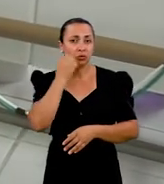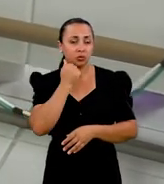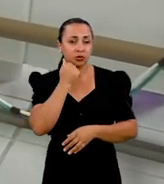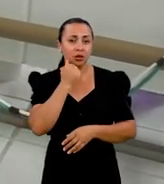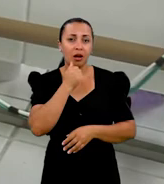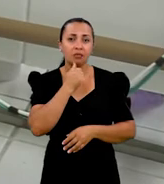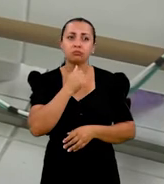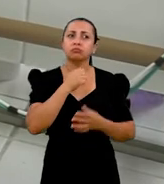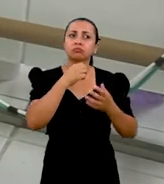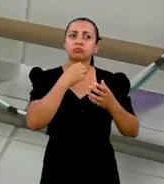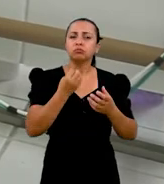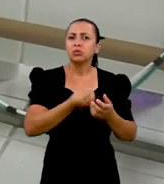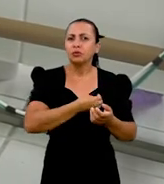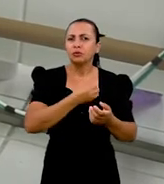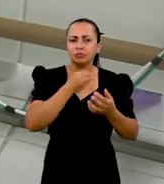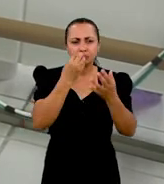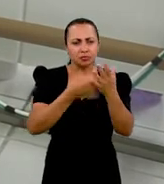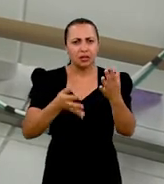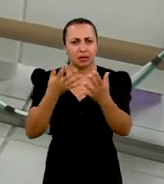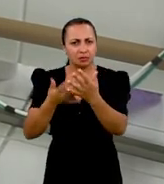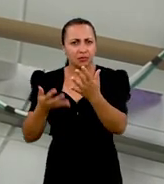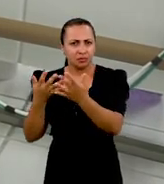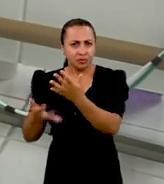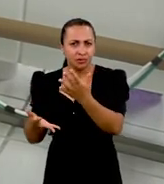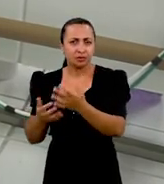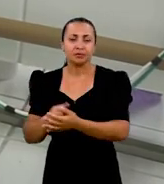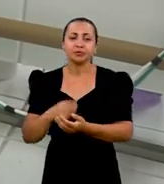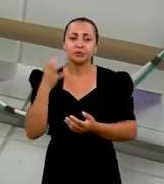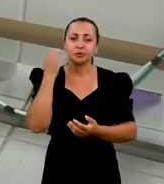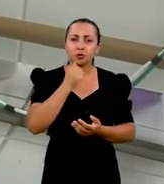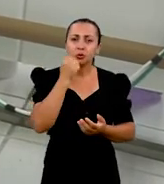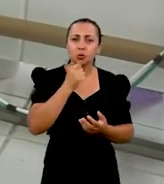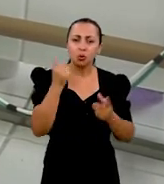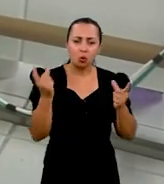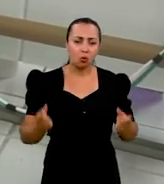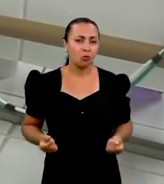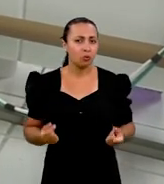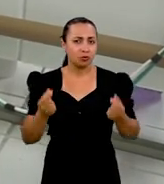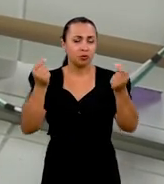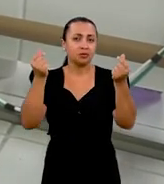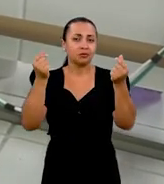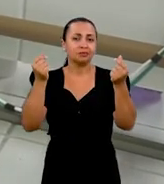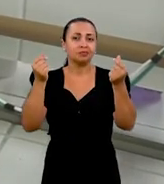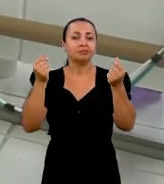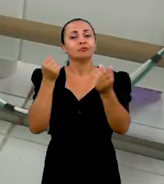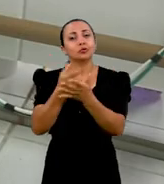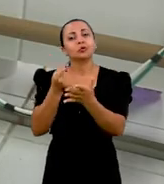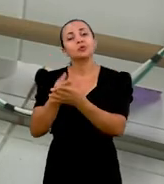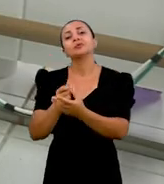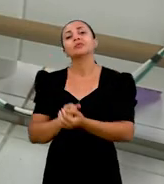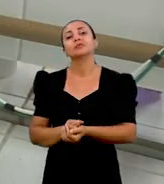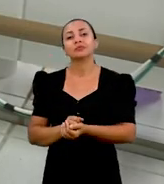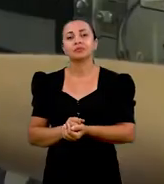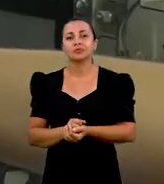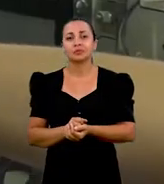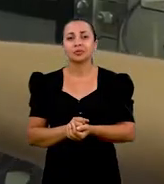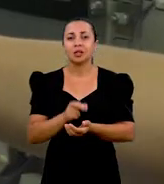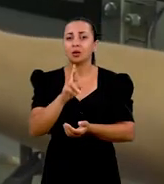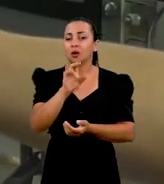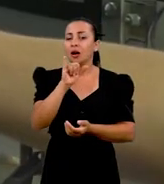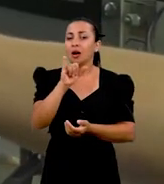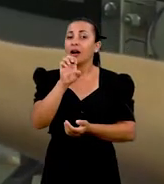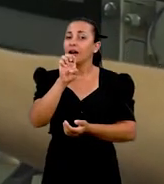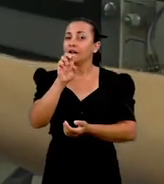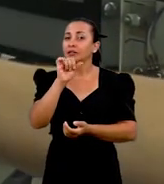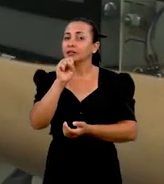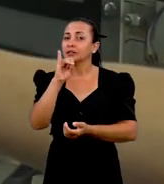aproveitar resíduos, agregando valor a eles e aproveitando o baixo custo de aquisição. Os resíduos